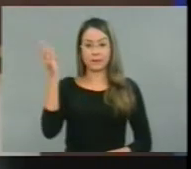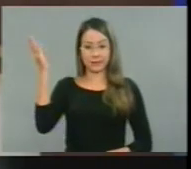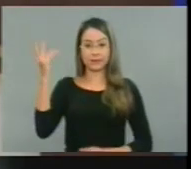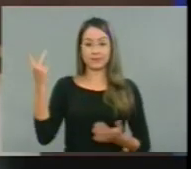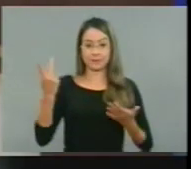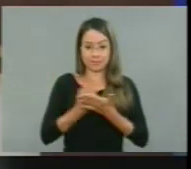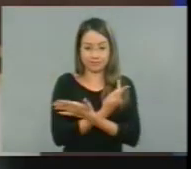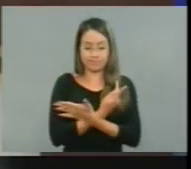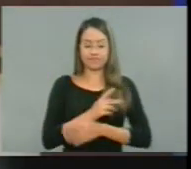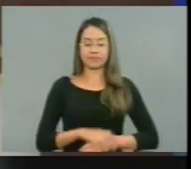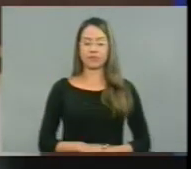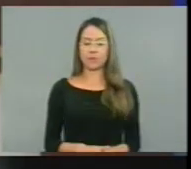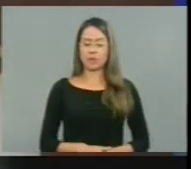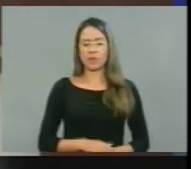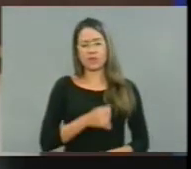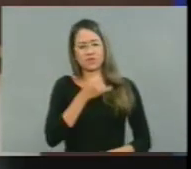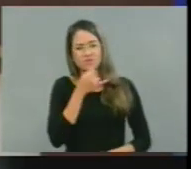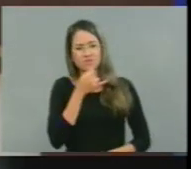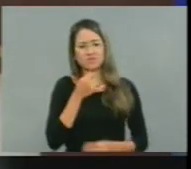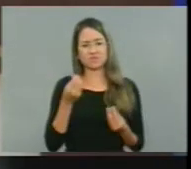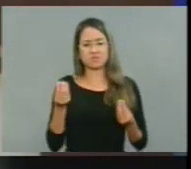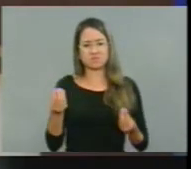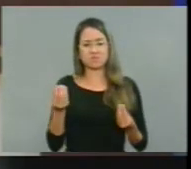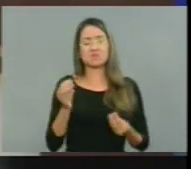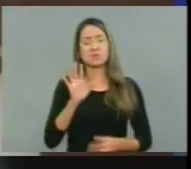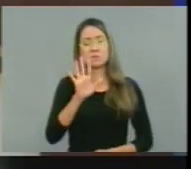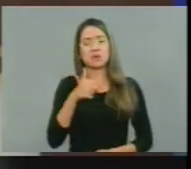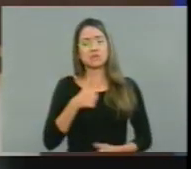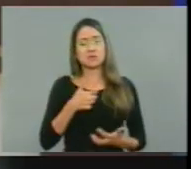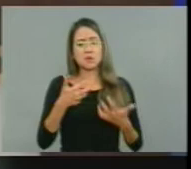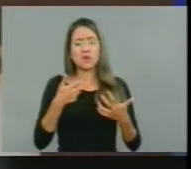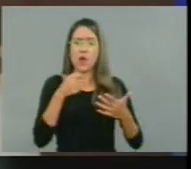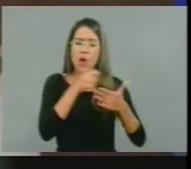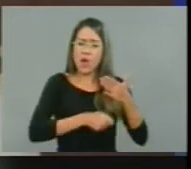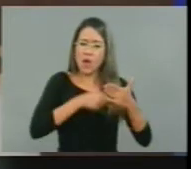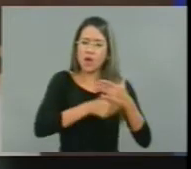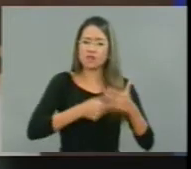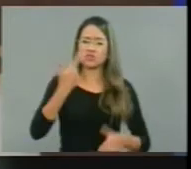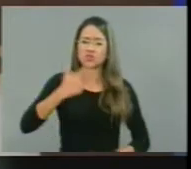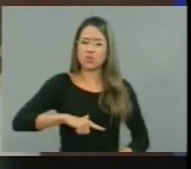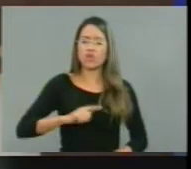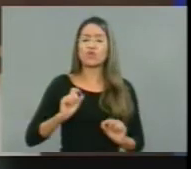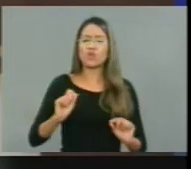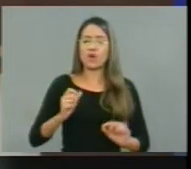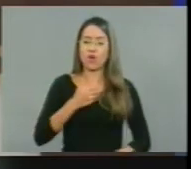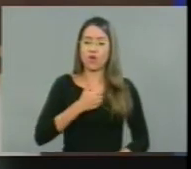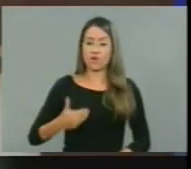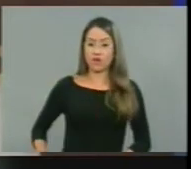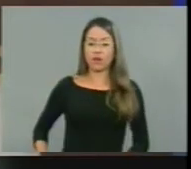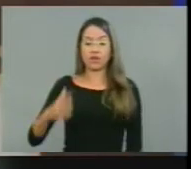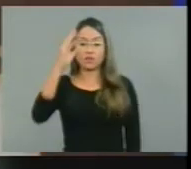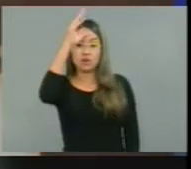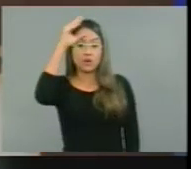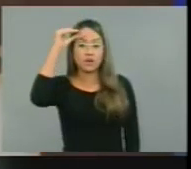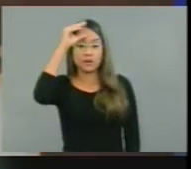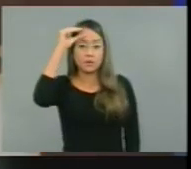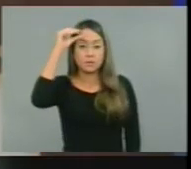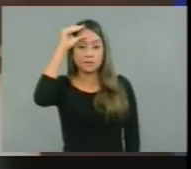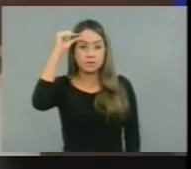recobrar já o fiz várias vezes, ao governador Camilo Santana